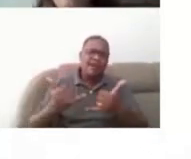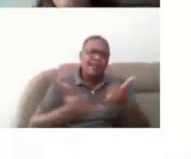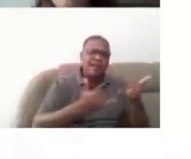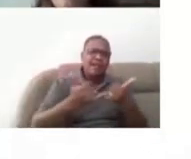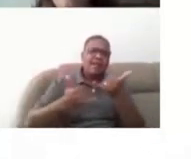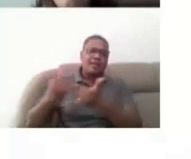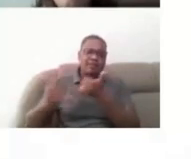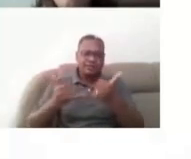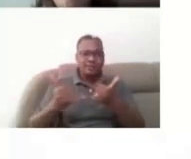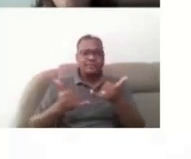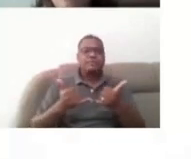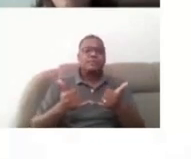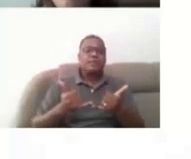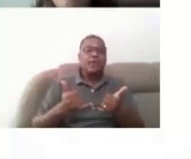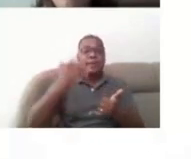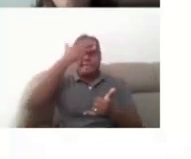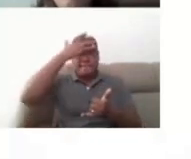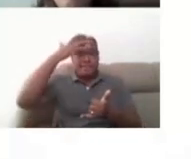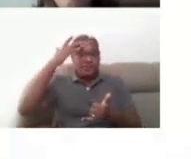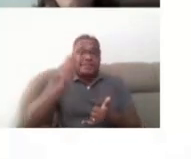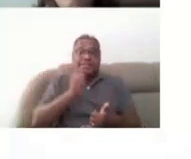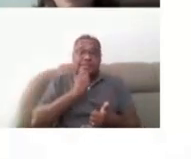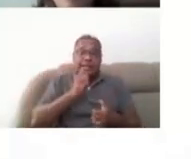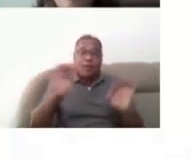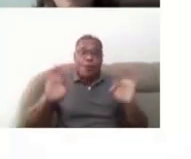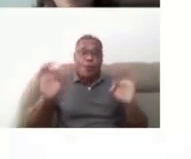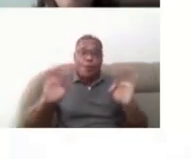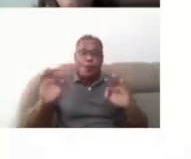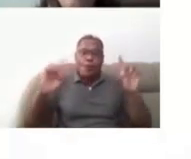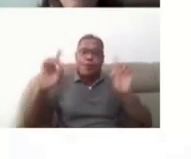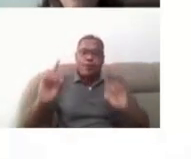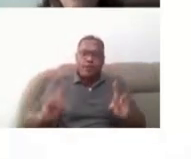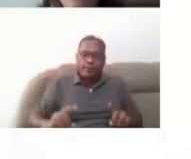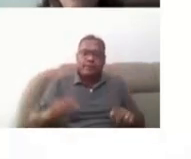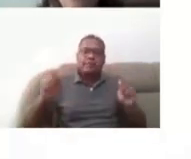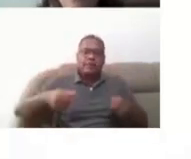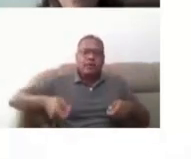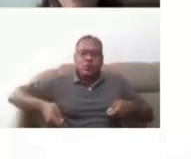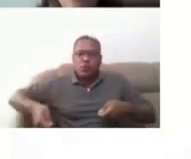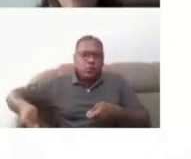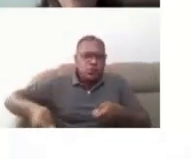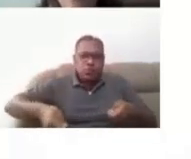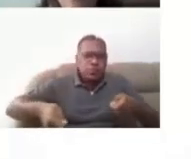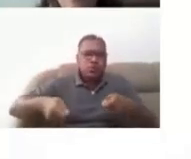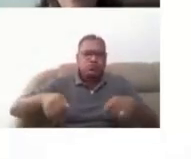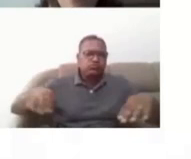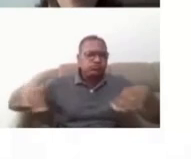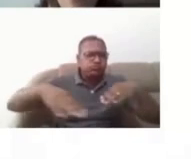sem deficiência estão empurrando essas pessoas para elas irem mais rápido nesse jogo, né?